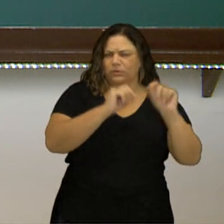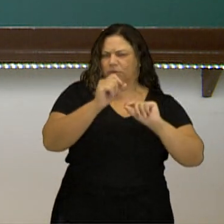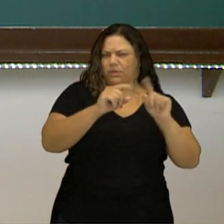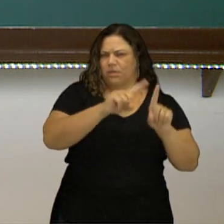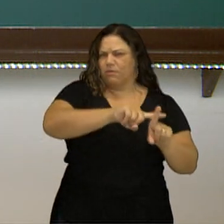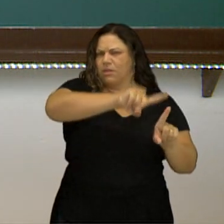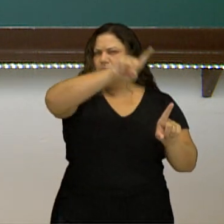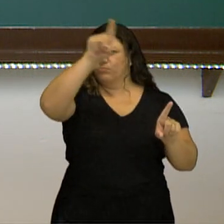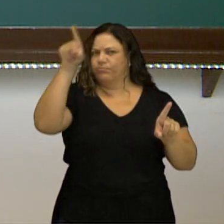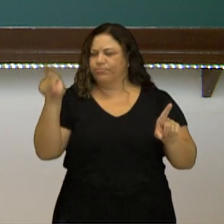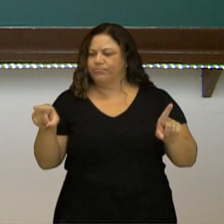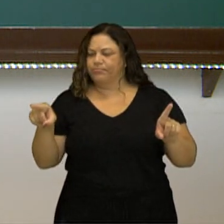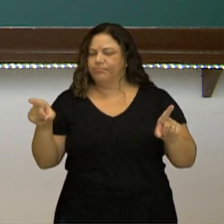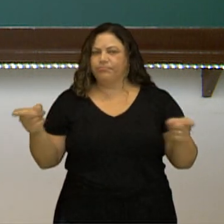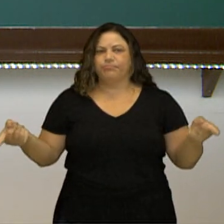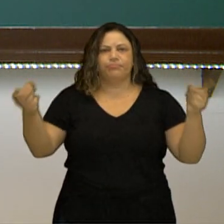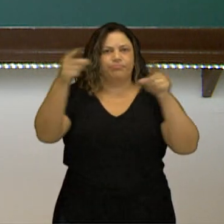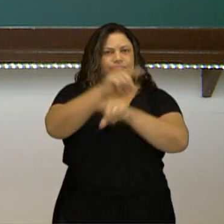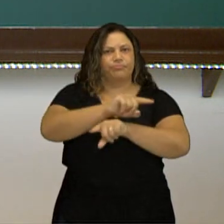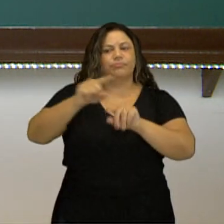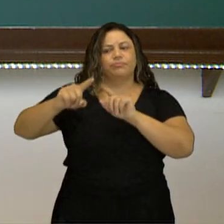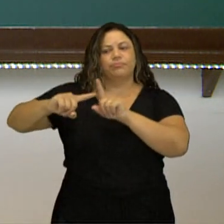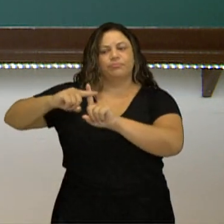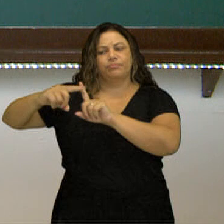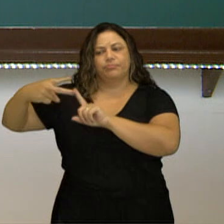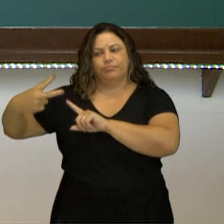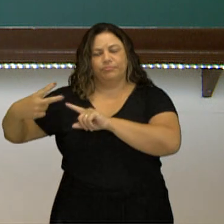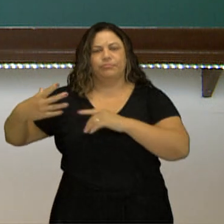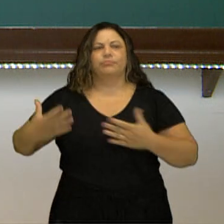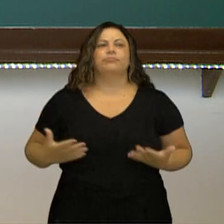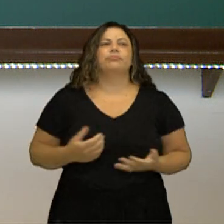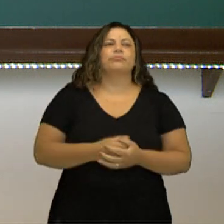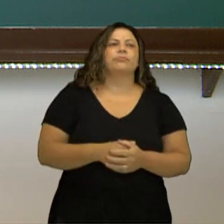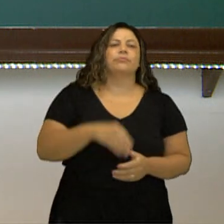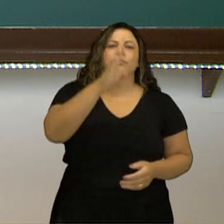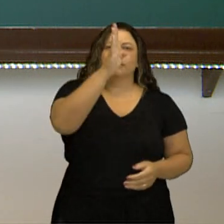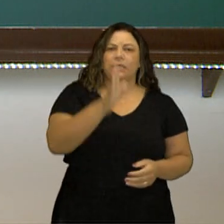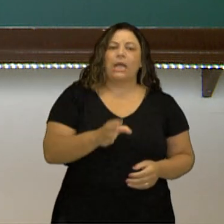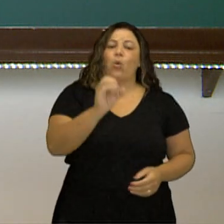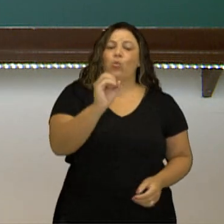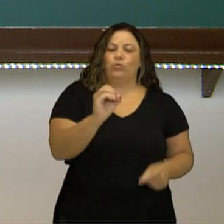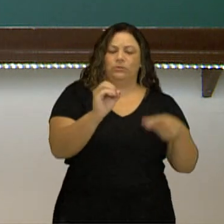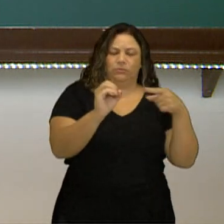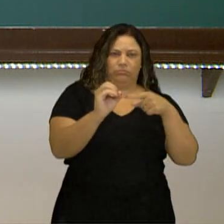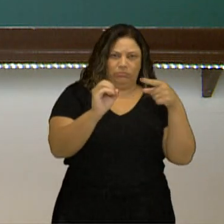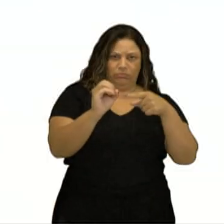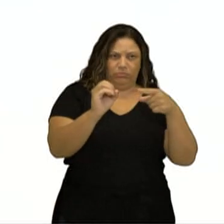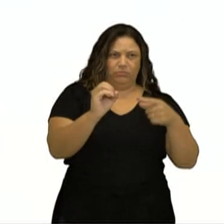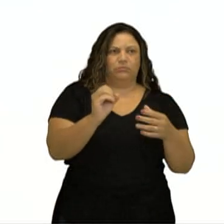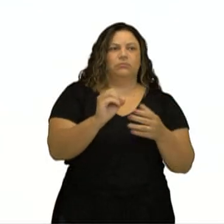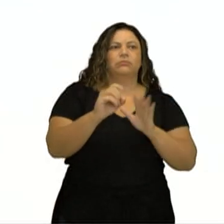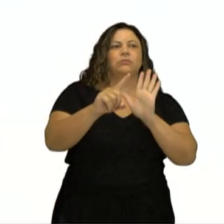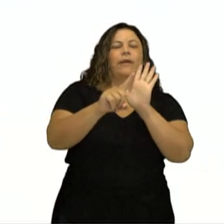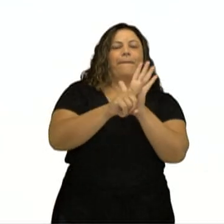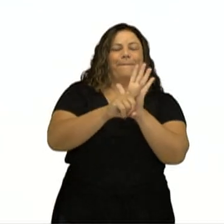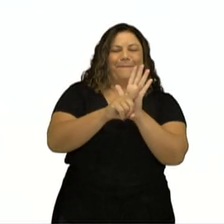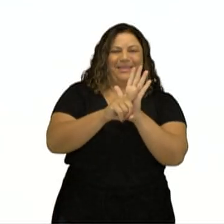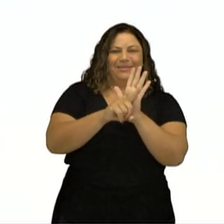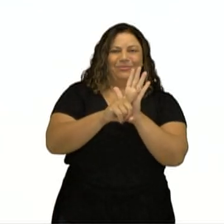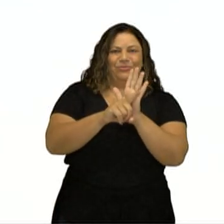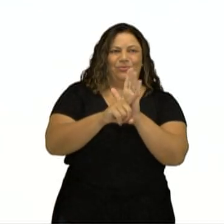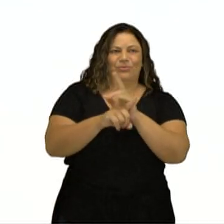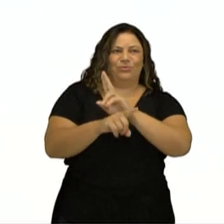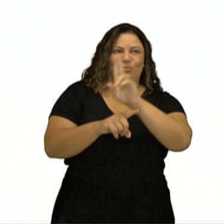oposto? O mais 2? Porque se eu pegar o zero como referência, o menos 2 está à